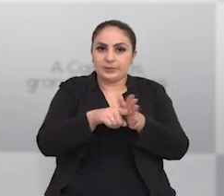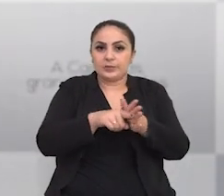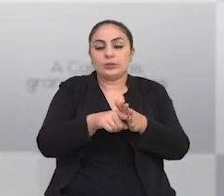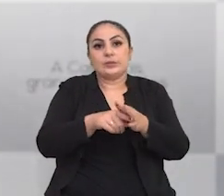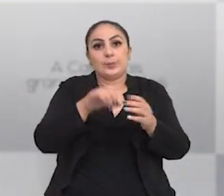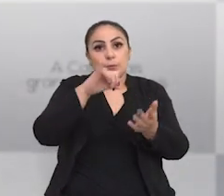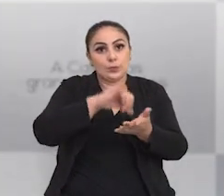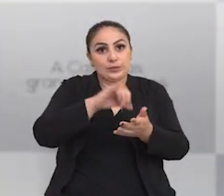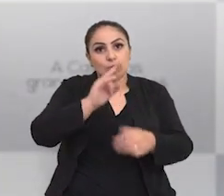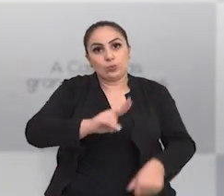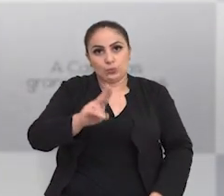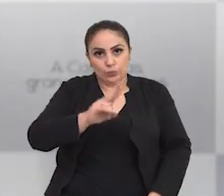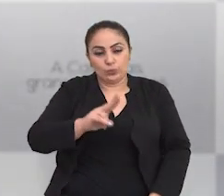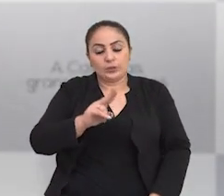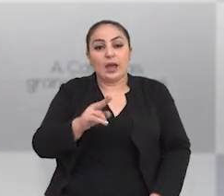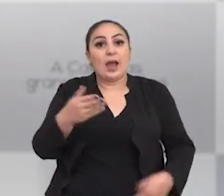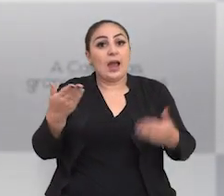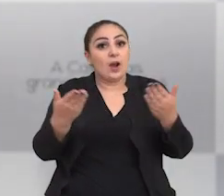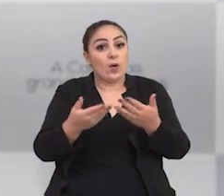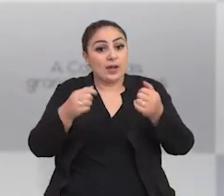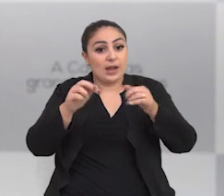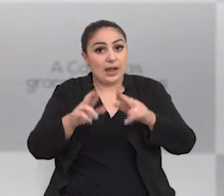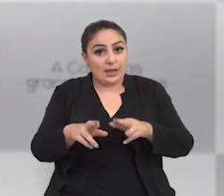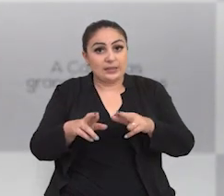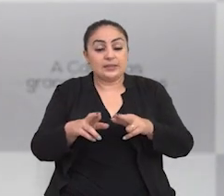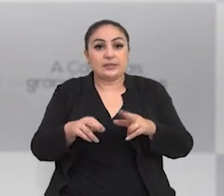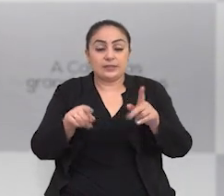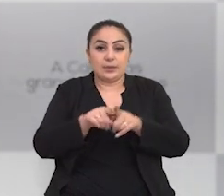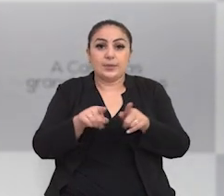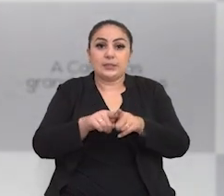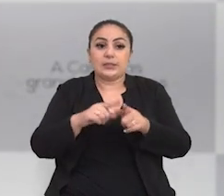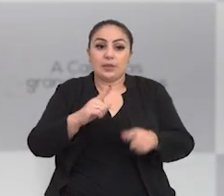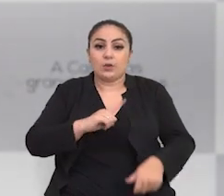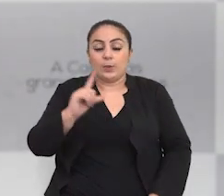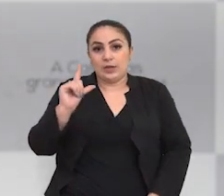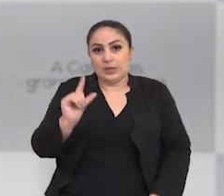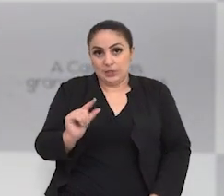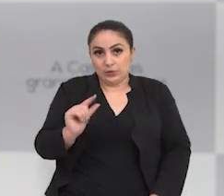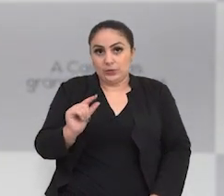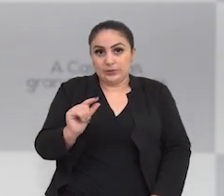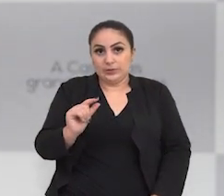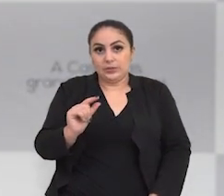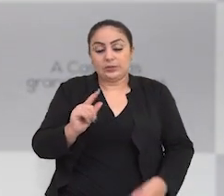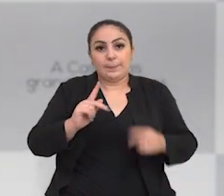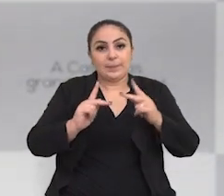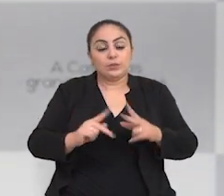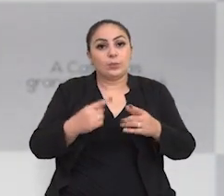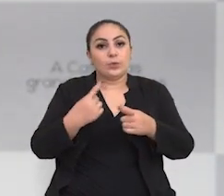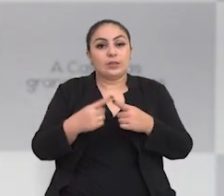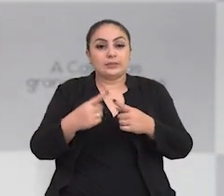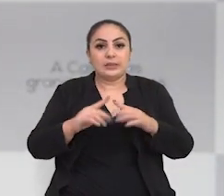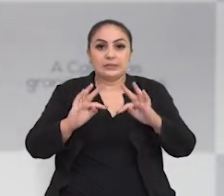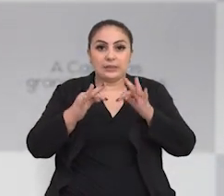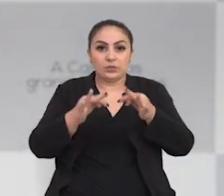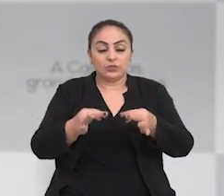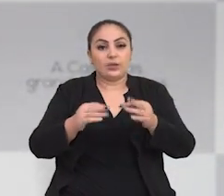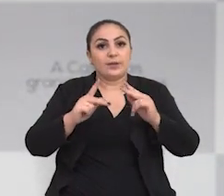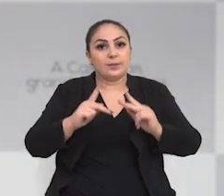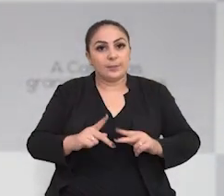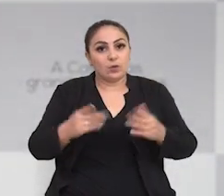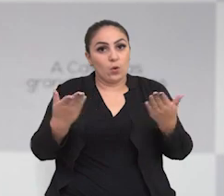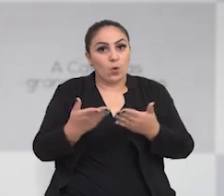levantamento para o centro de consumo. Agora, a área rural, ela tem uma redução de pessoas, hoje, em função da tecnologia.